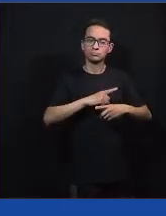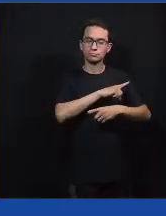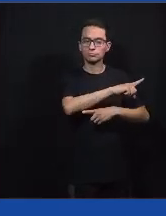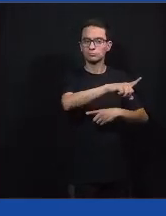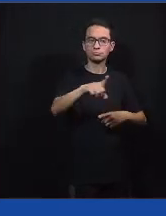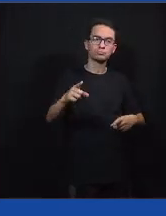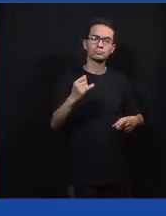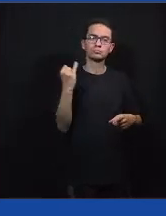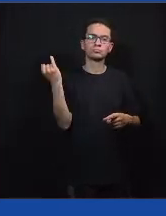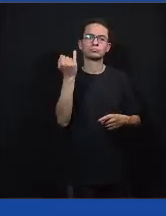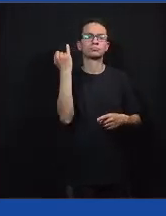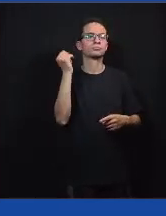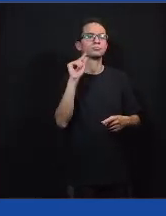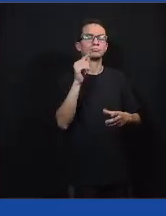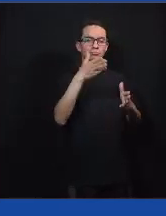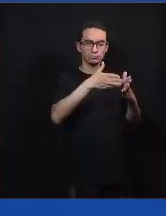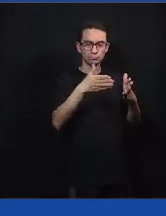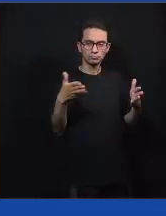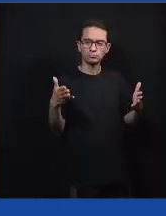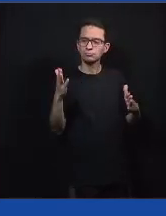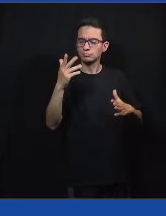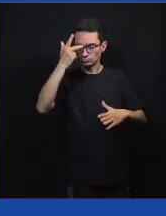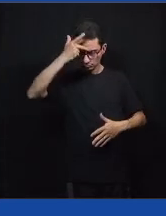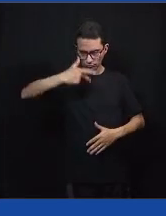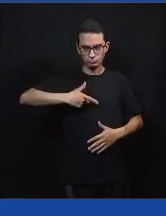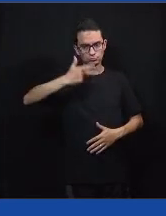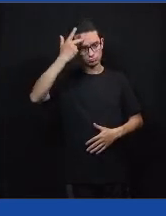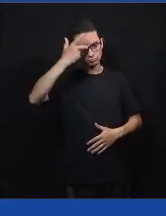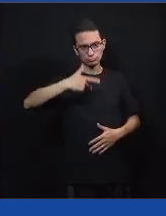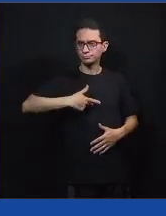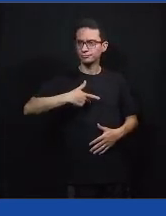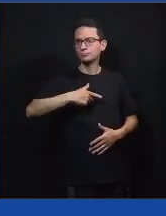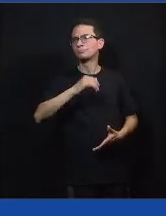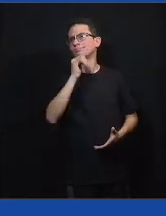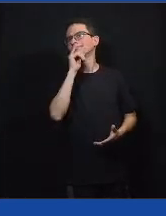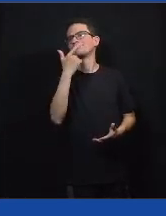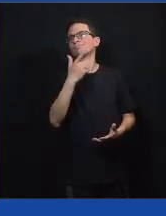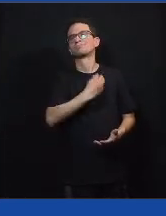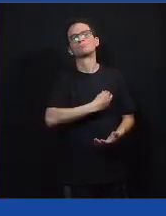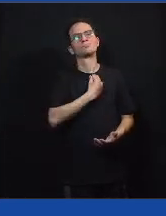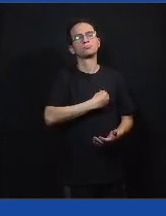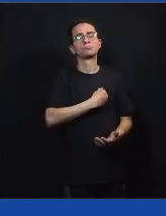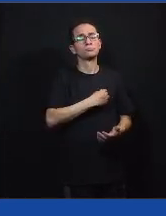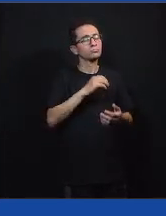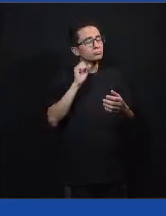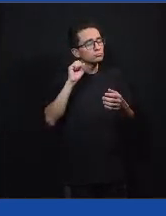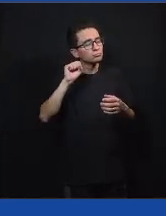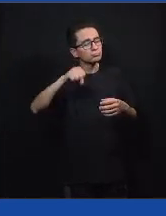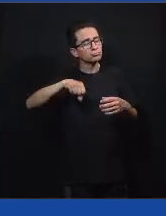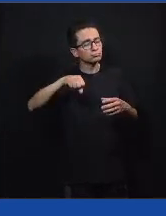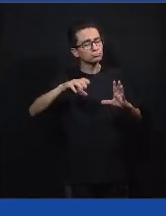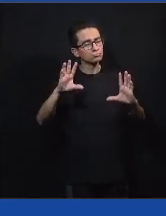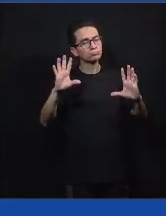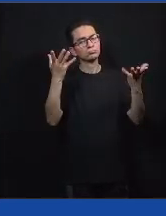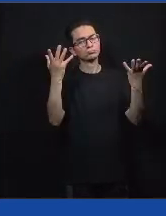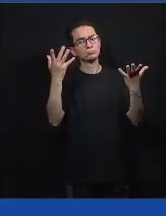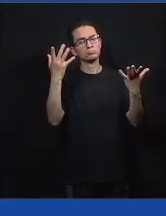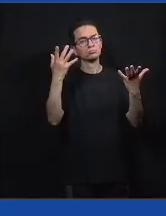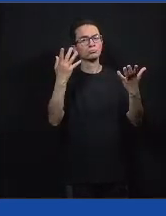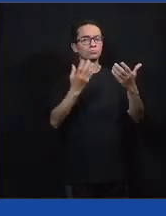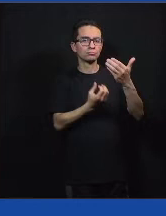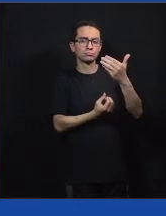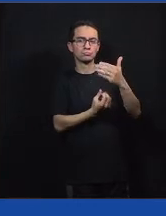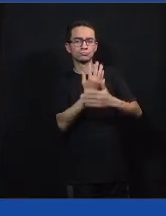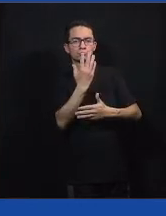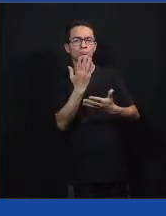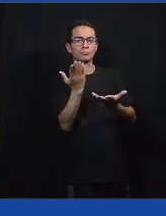esses processos pelas próprias pernas, que não exista nenhuma... Pode acontecer da escola, de uma organização, provocar um processo onde o jovem